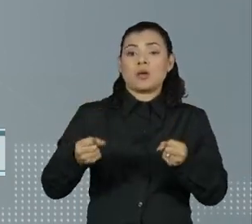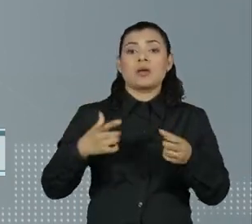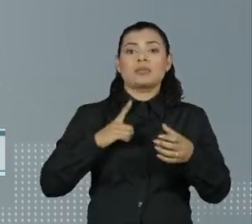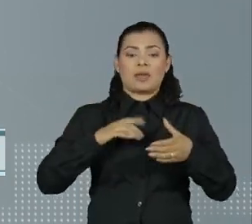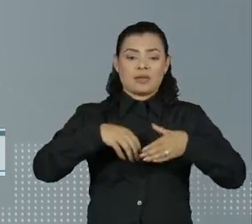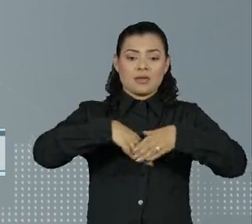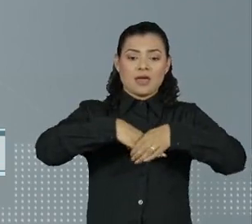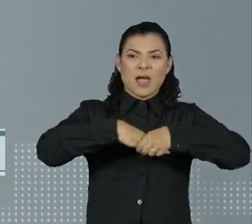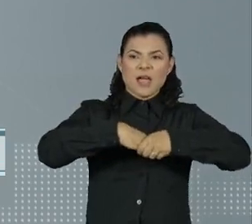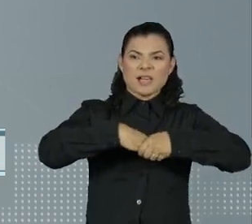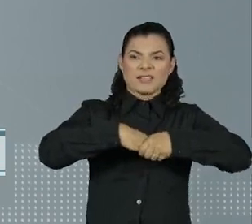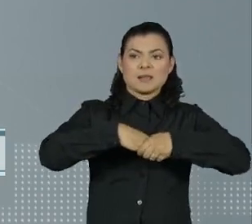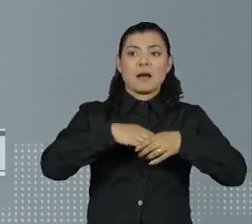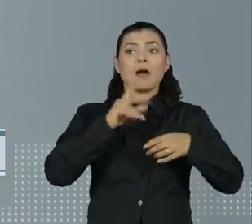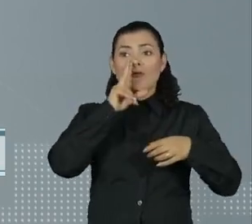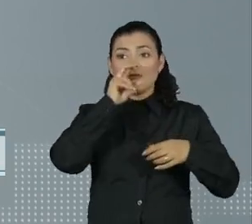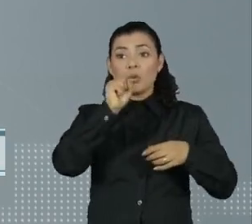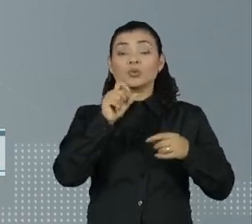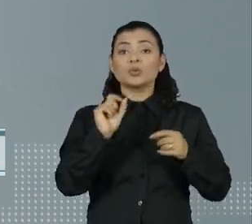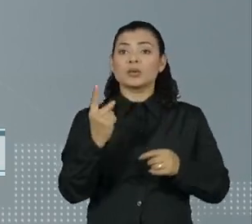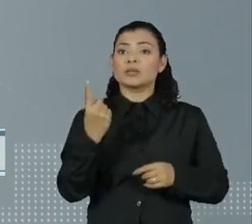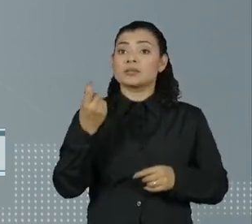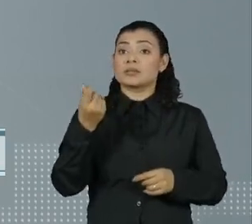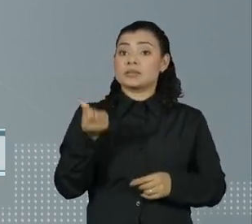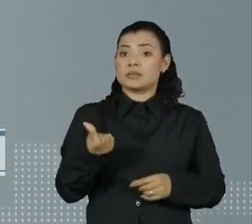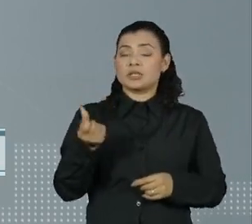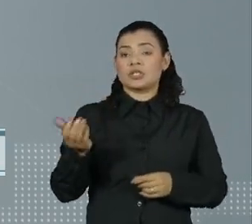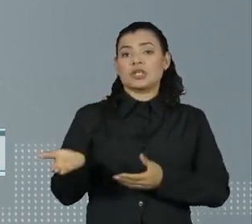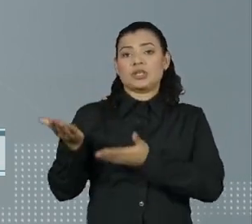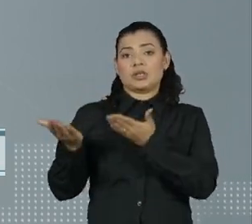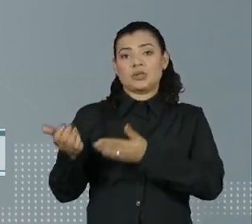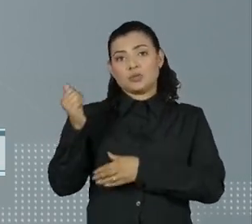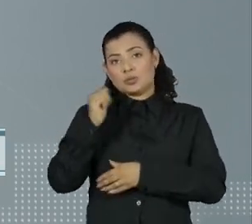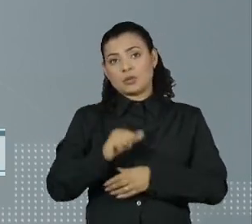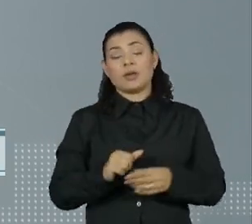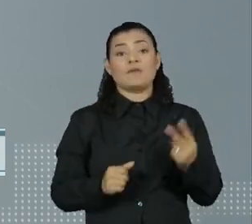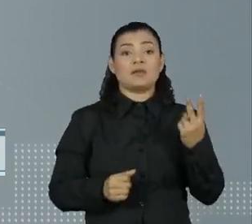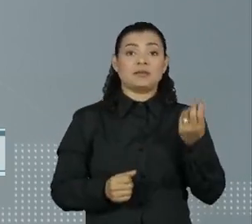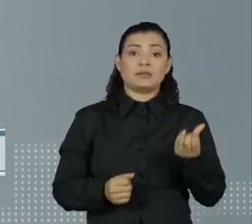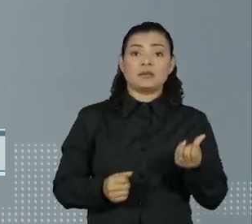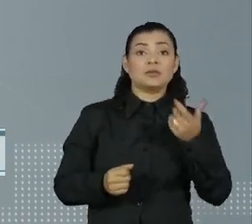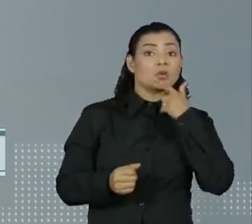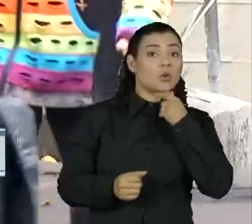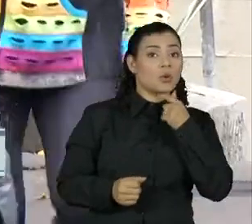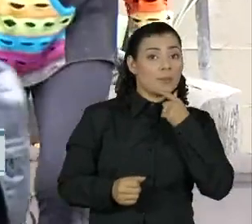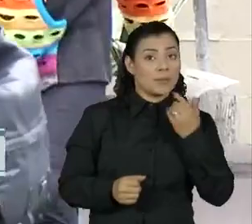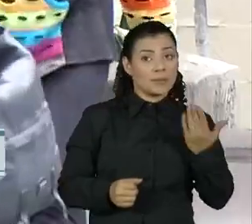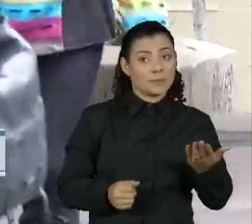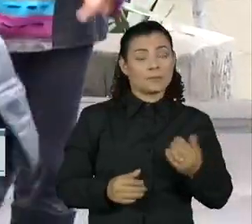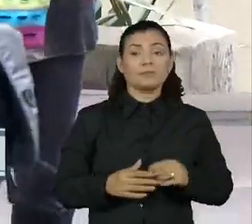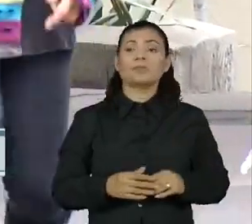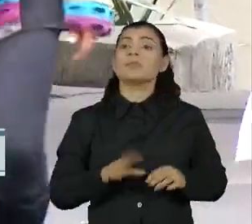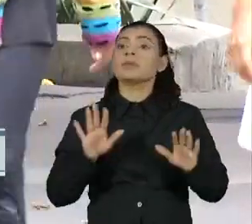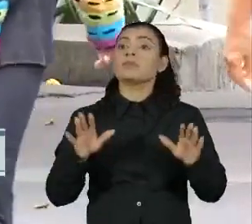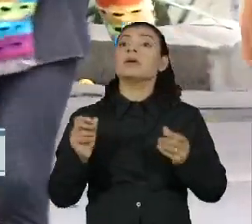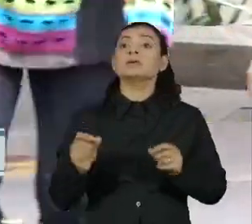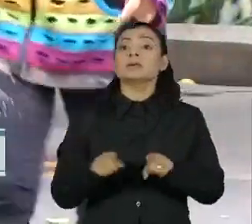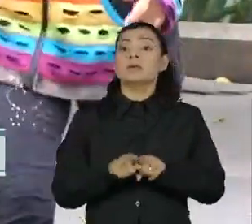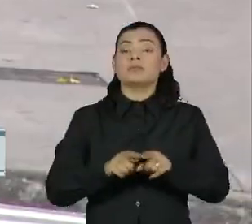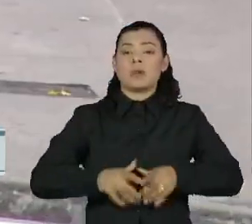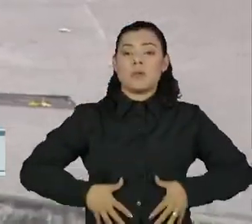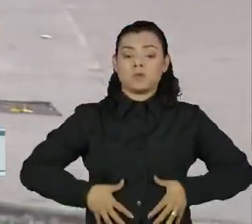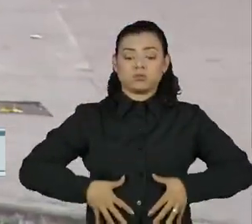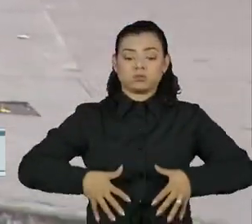aparelho que busca o mínimo de 16 quilos para mulheres e 26 quilos para homens. Tanto a obesidade abdominal